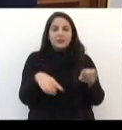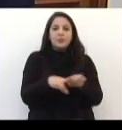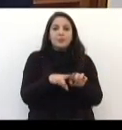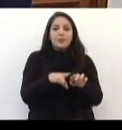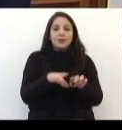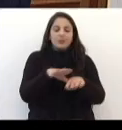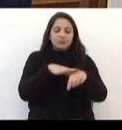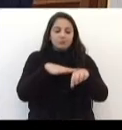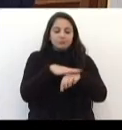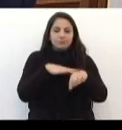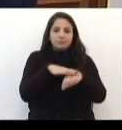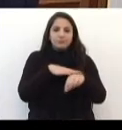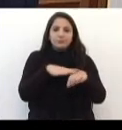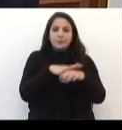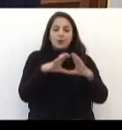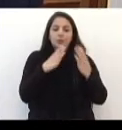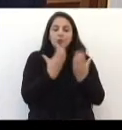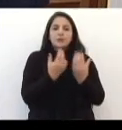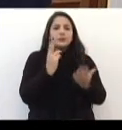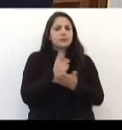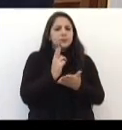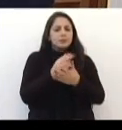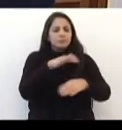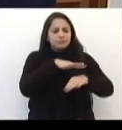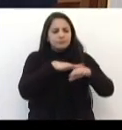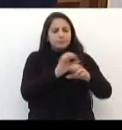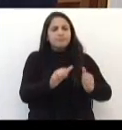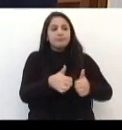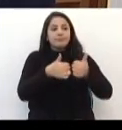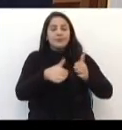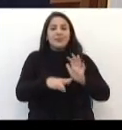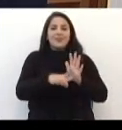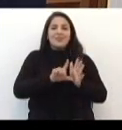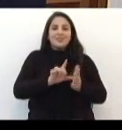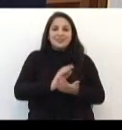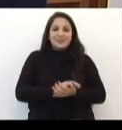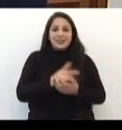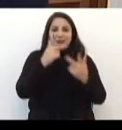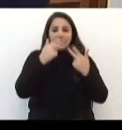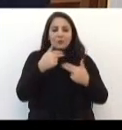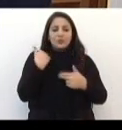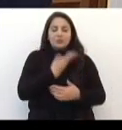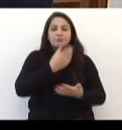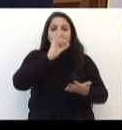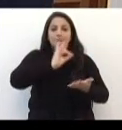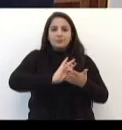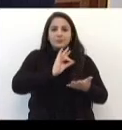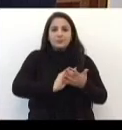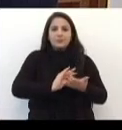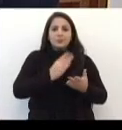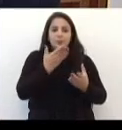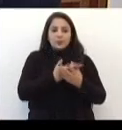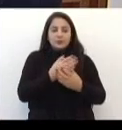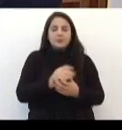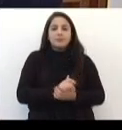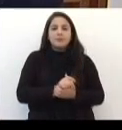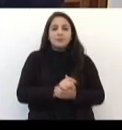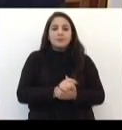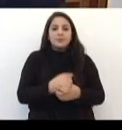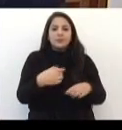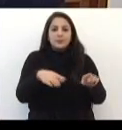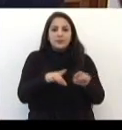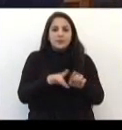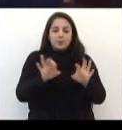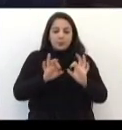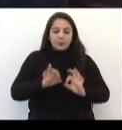com comunidade deve ser primado sempre. Então é desta forma que nós vamos garantir o processo aqui. Entendendo que esse é o